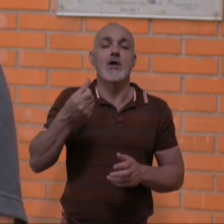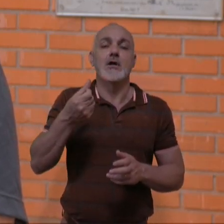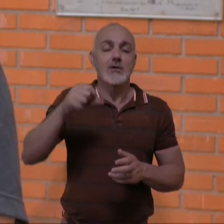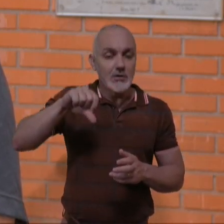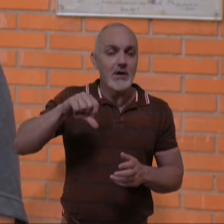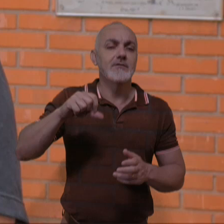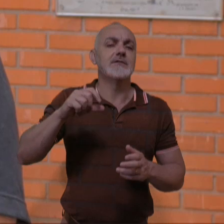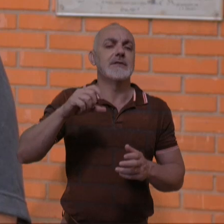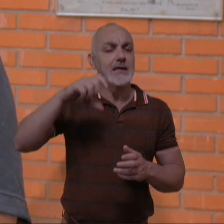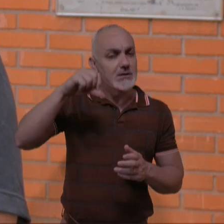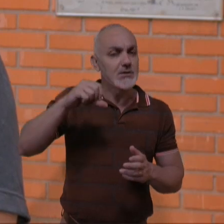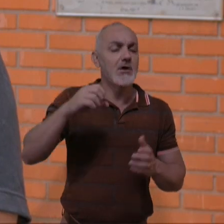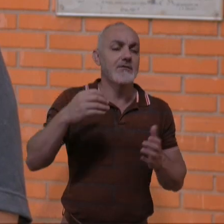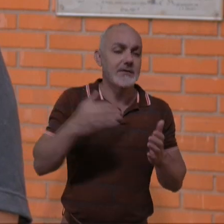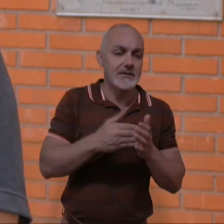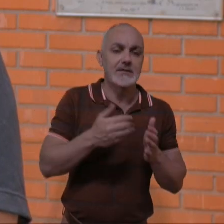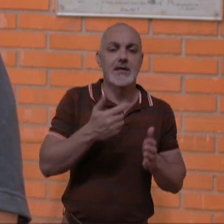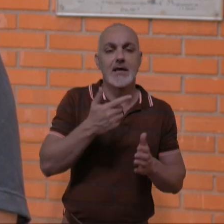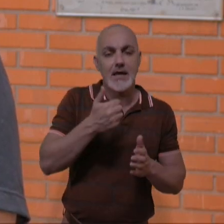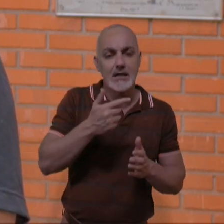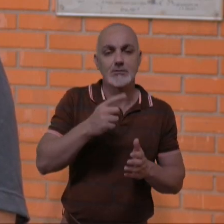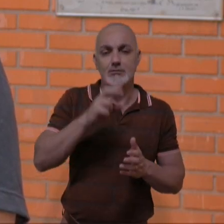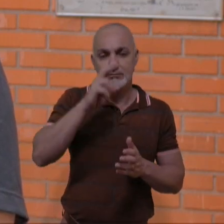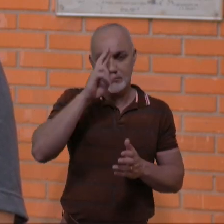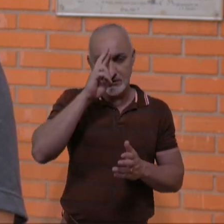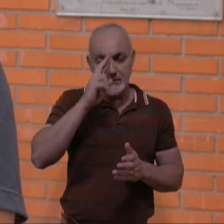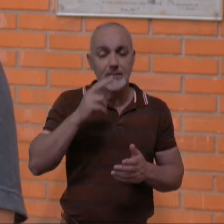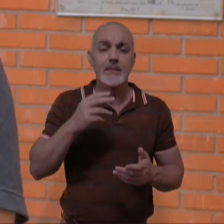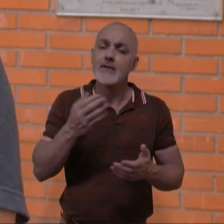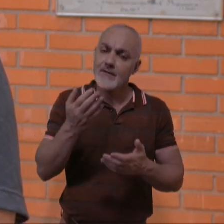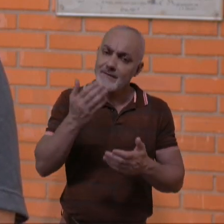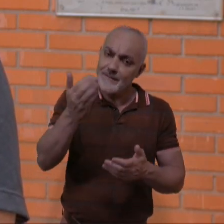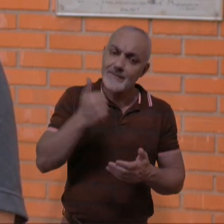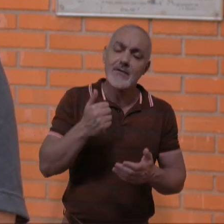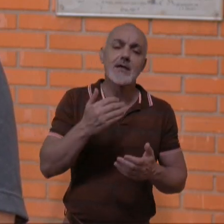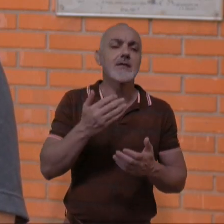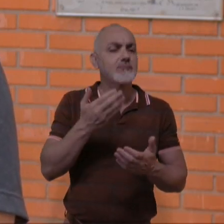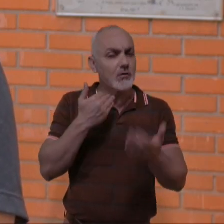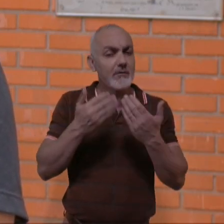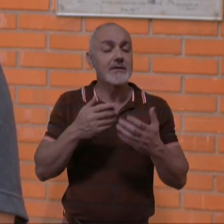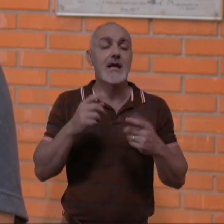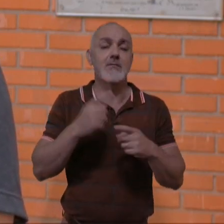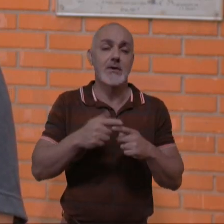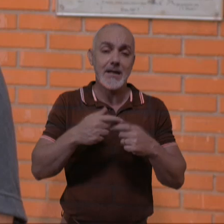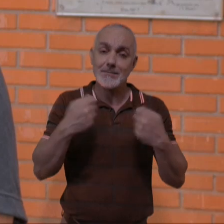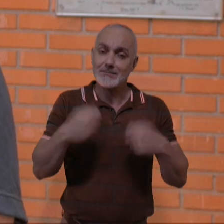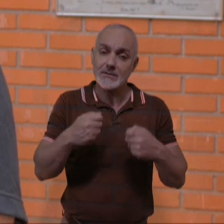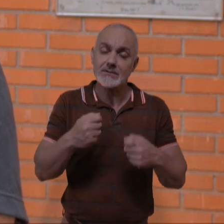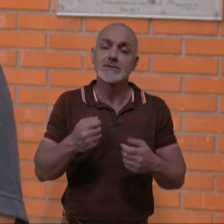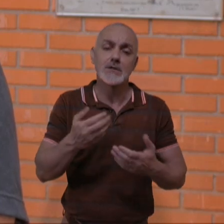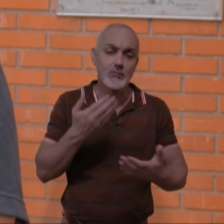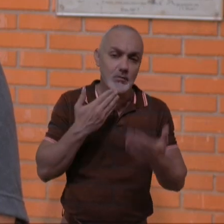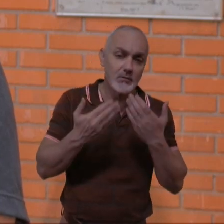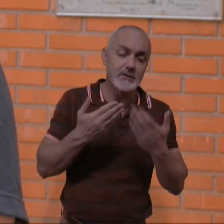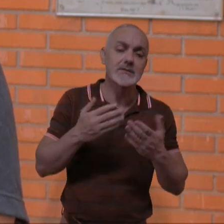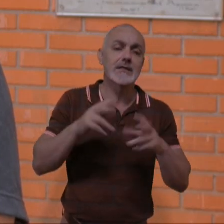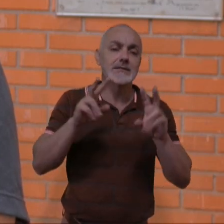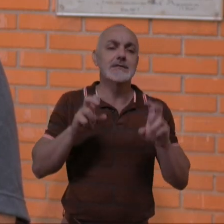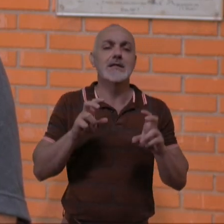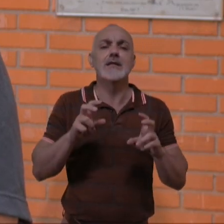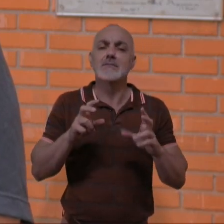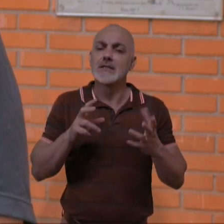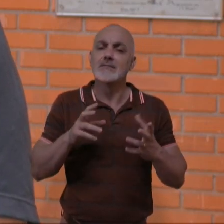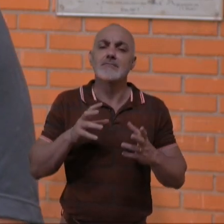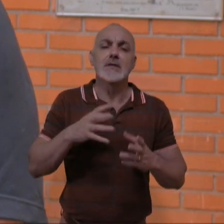9h ao meio-dia. Vem para cá. Vamos conversar a respeito disso, porque é necessário conversarmos a respeito de